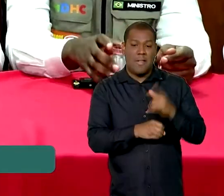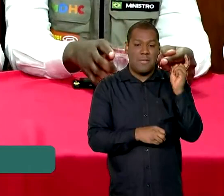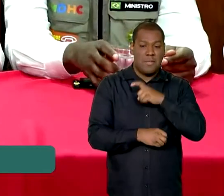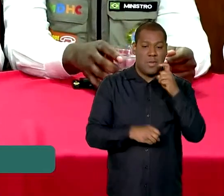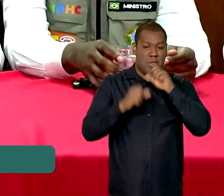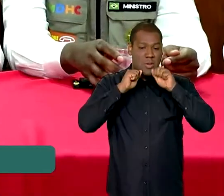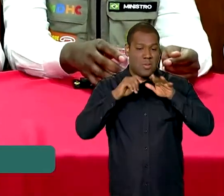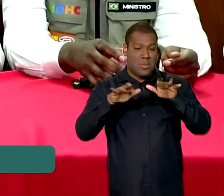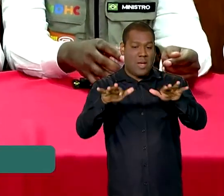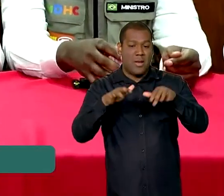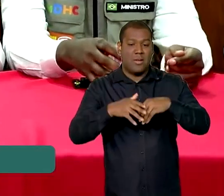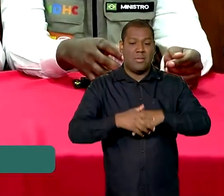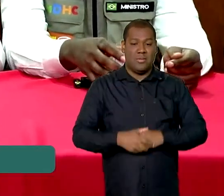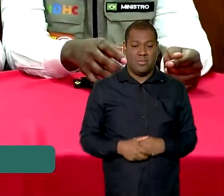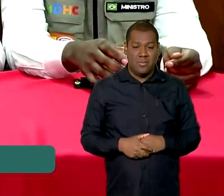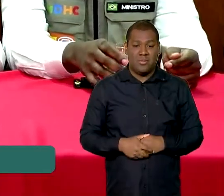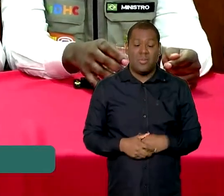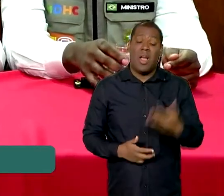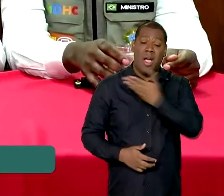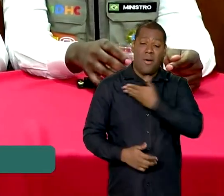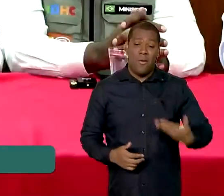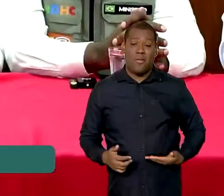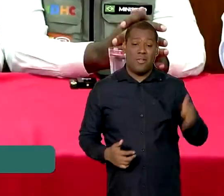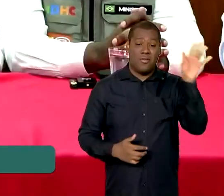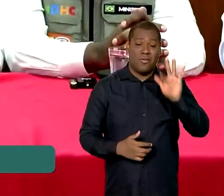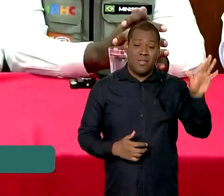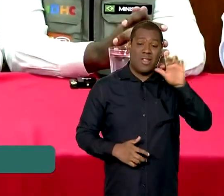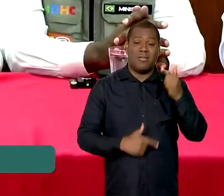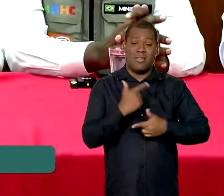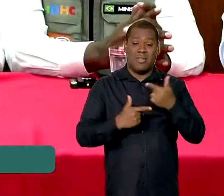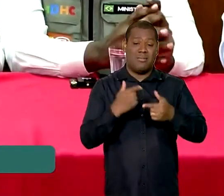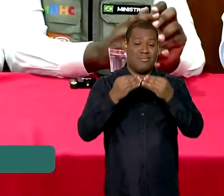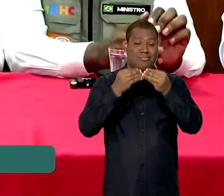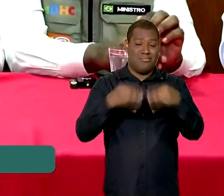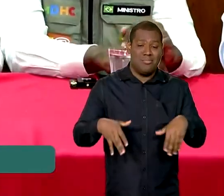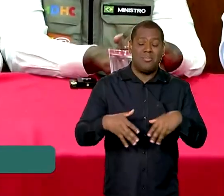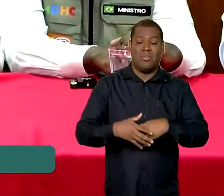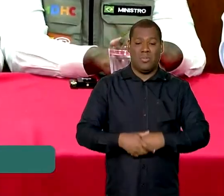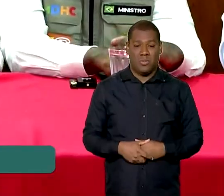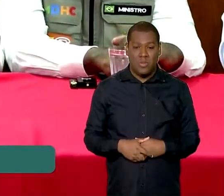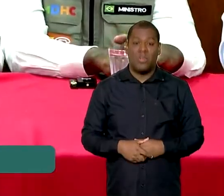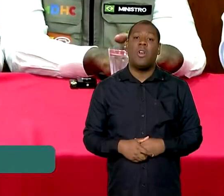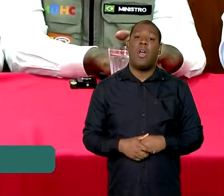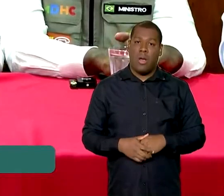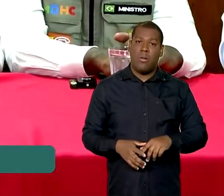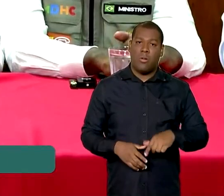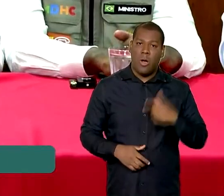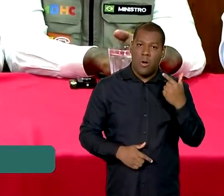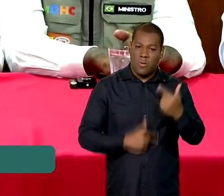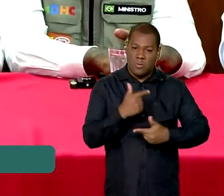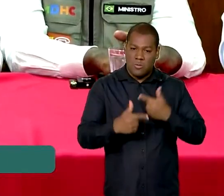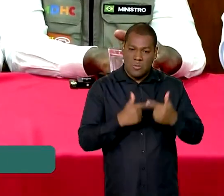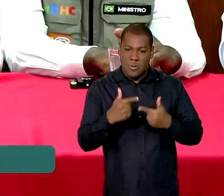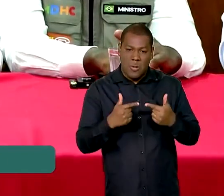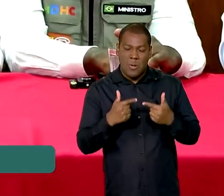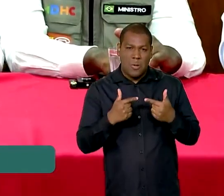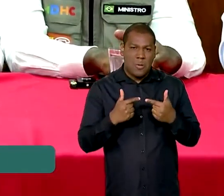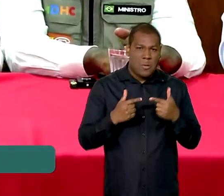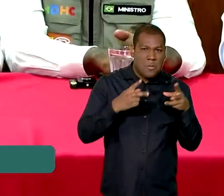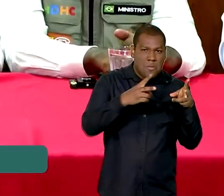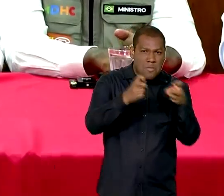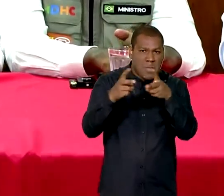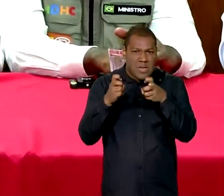prejudicial para o trabalho integrado que está sendo feito. Vamos agir com rigor para identificar quem está